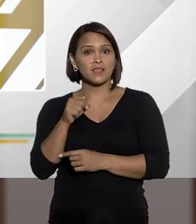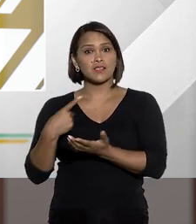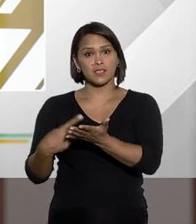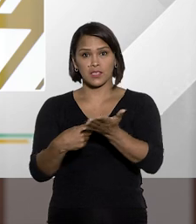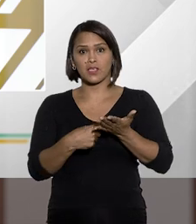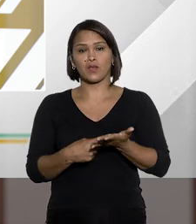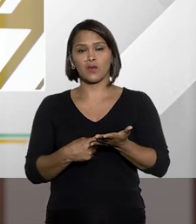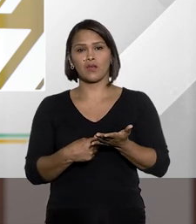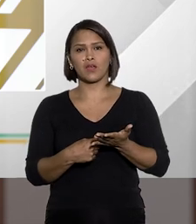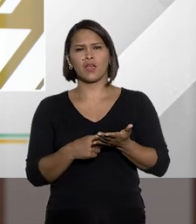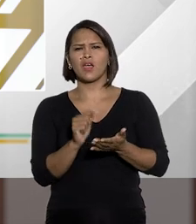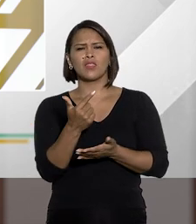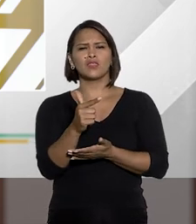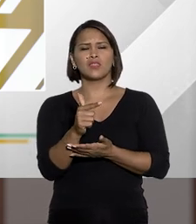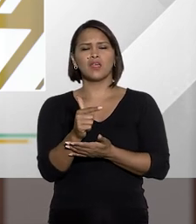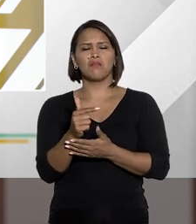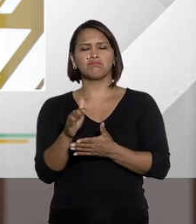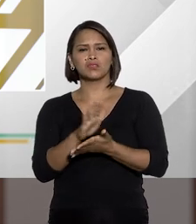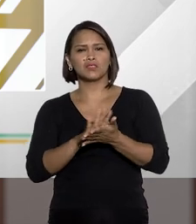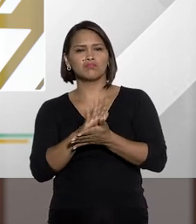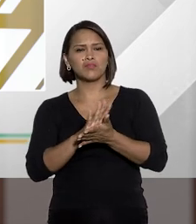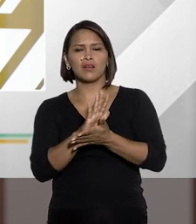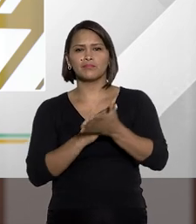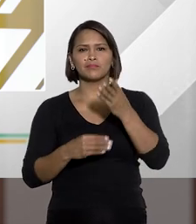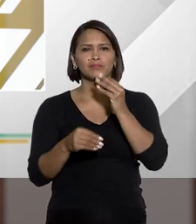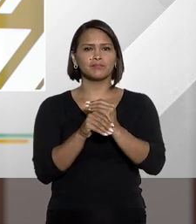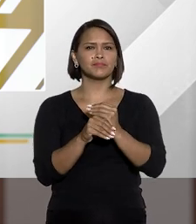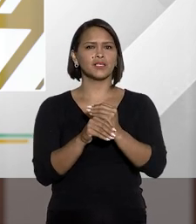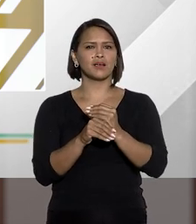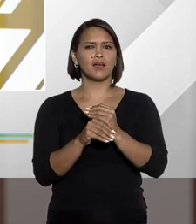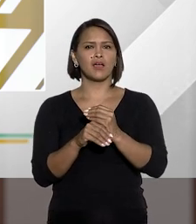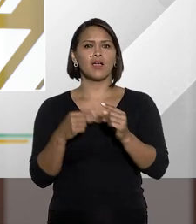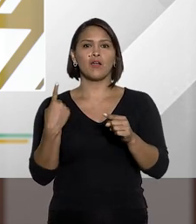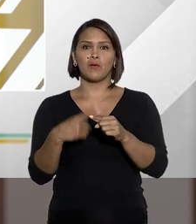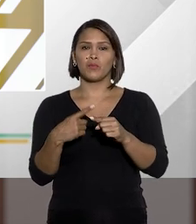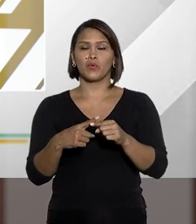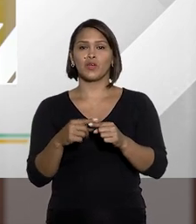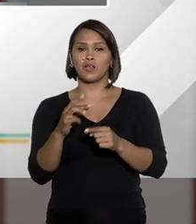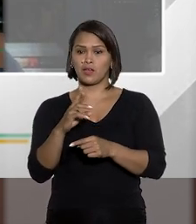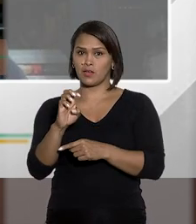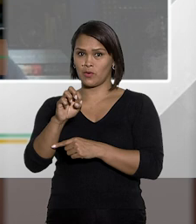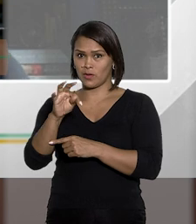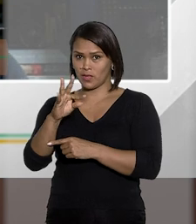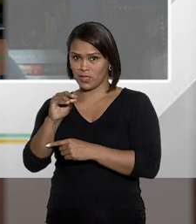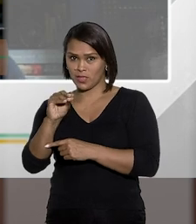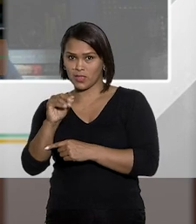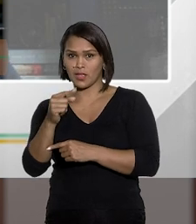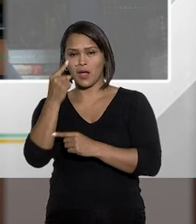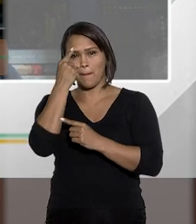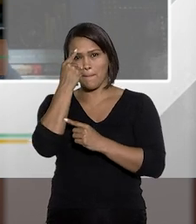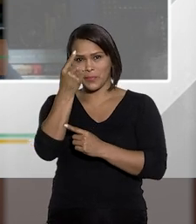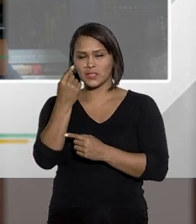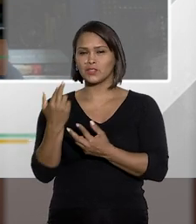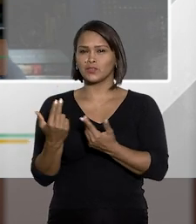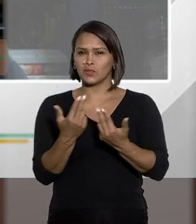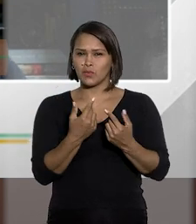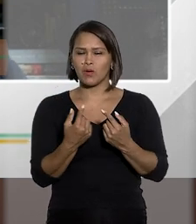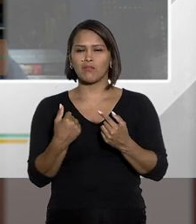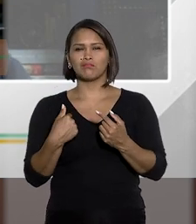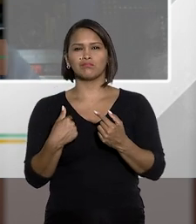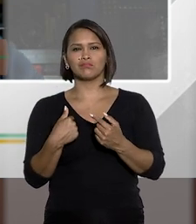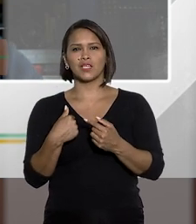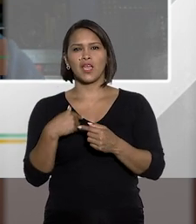Sem dúvida, Fátima. Não, eu não tenho que acrescentar absolutamente nada, porque o que o Renato fala é o que eu penso.